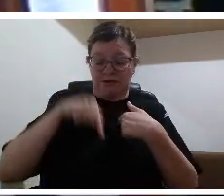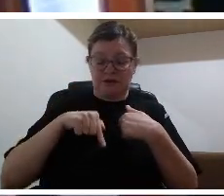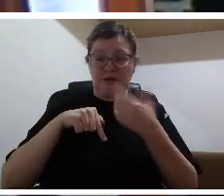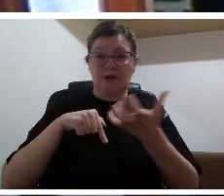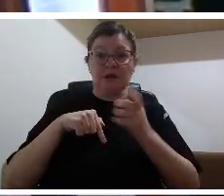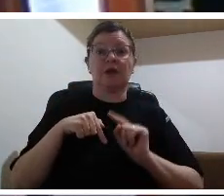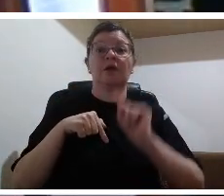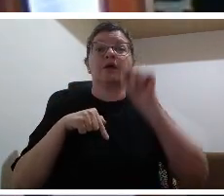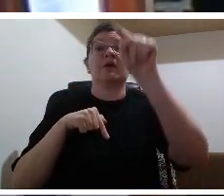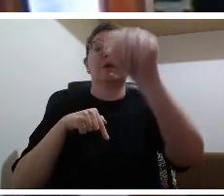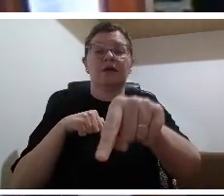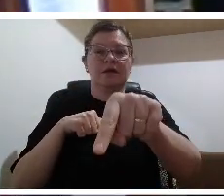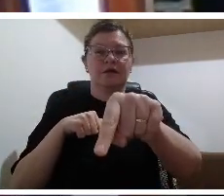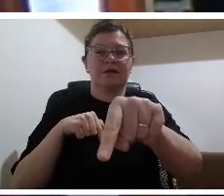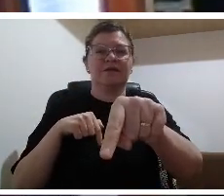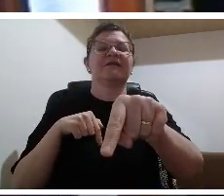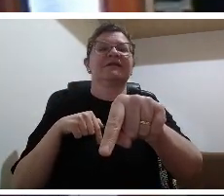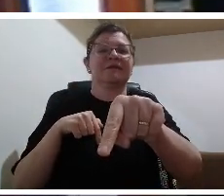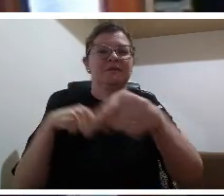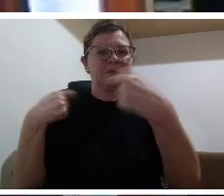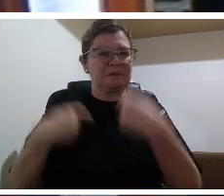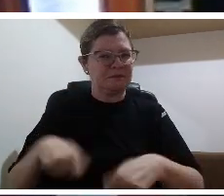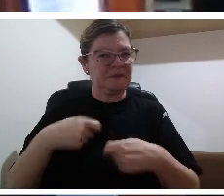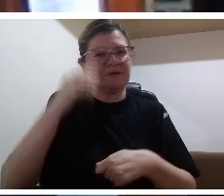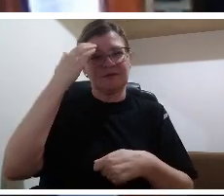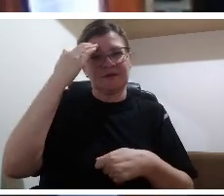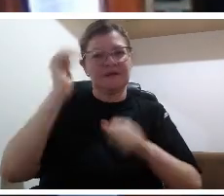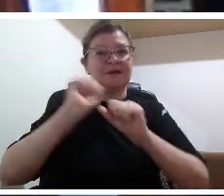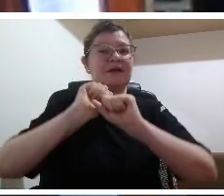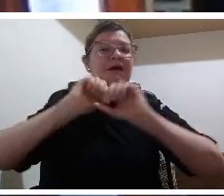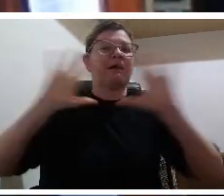boa medida é um pouco isso que eu penso professora